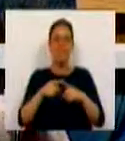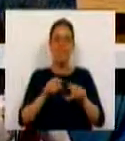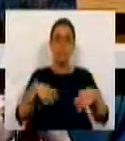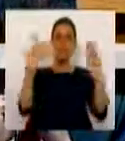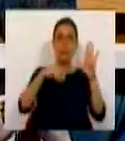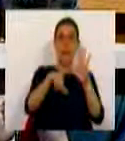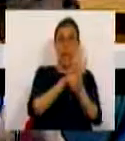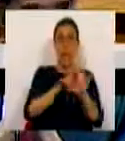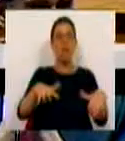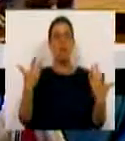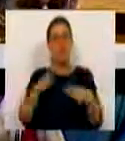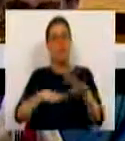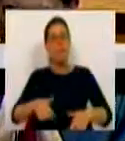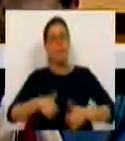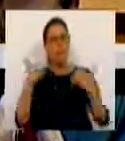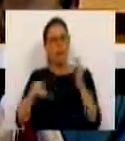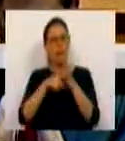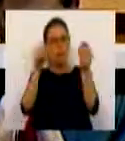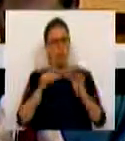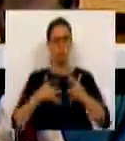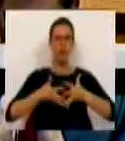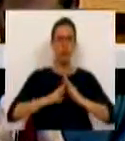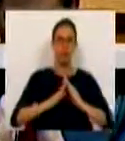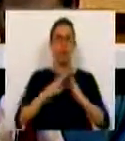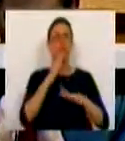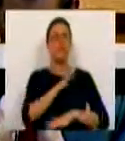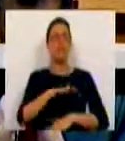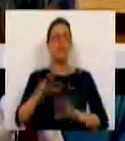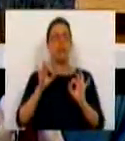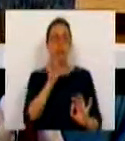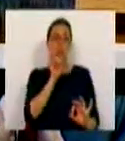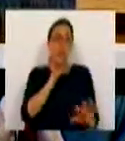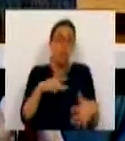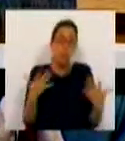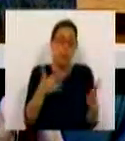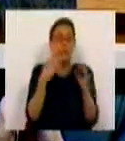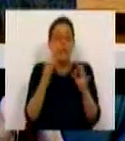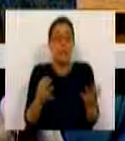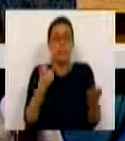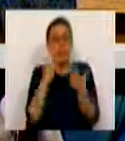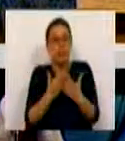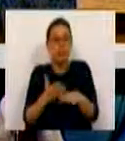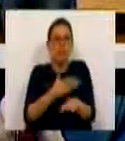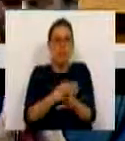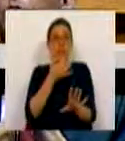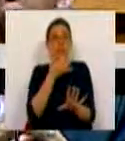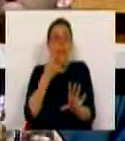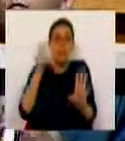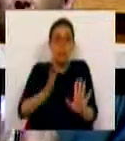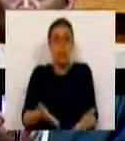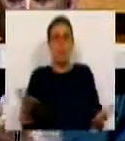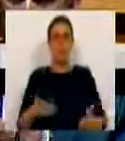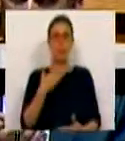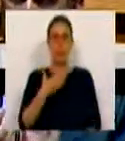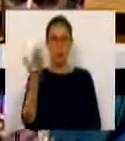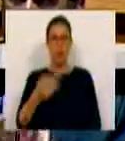legislativa para que consigamos produzir melhores leis estruturadas cientificamente sempre que possível e seguramente estudadas sempre que se impõe. Muito obrigado.